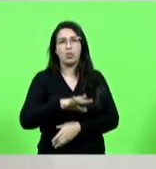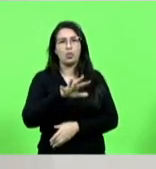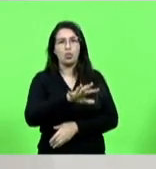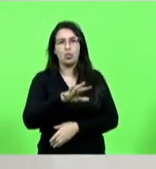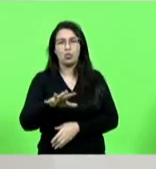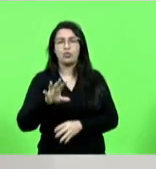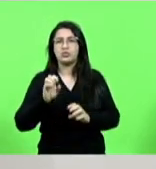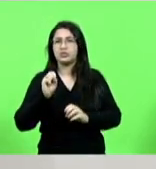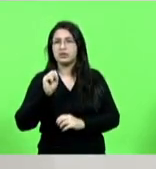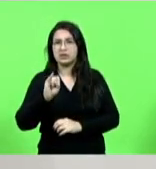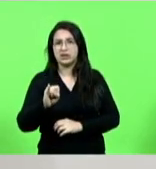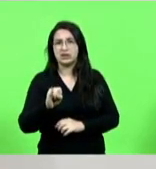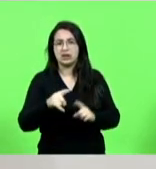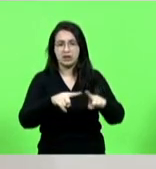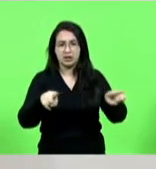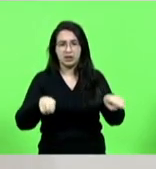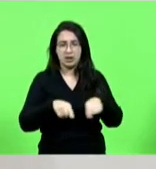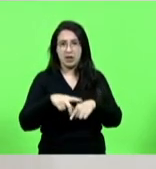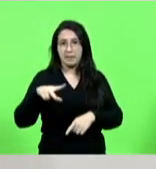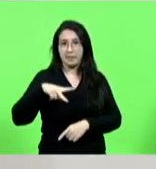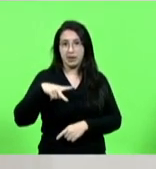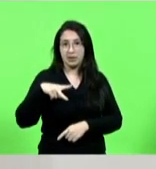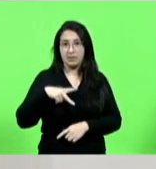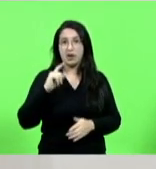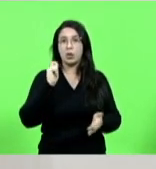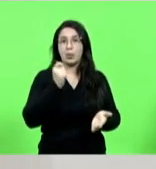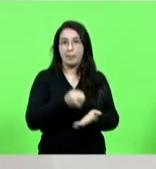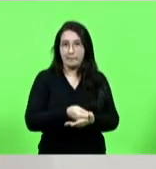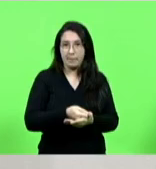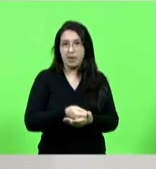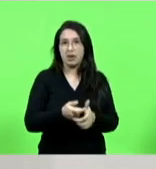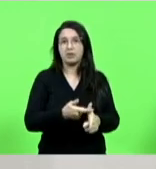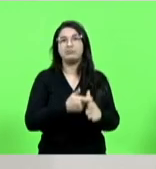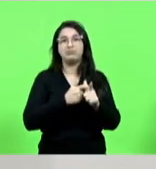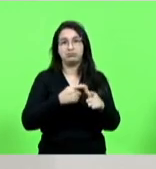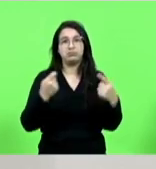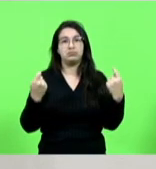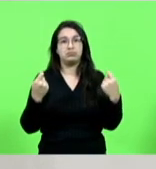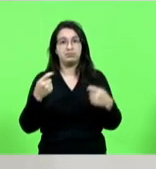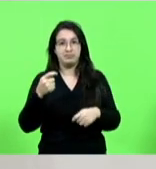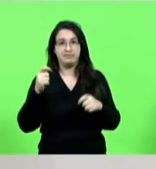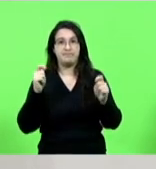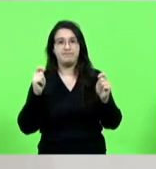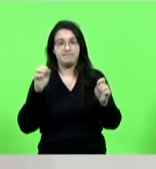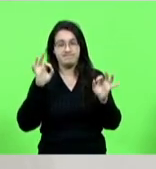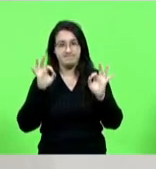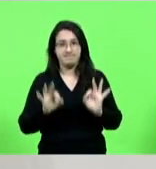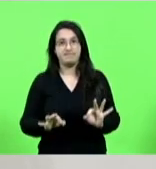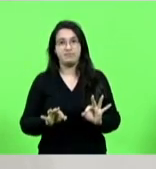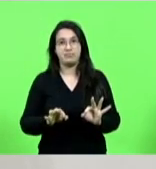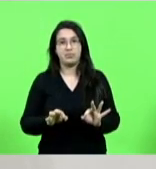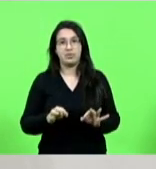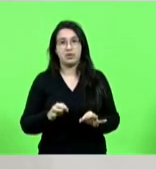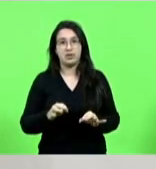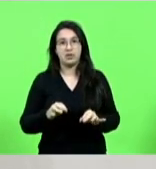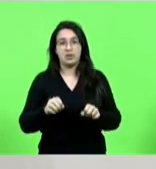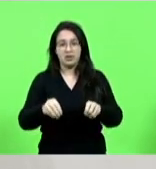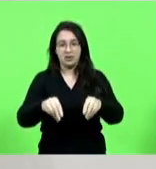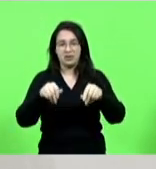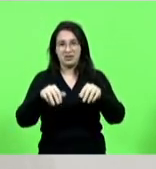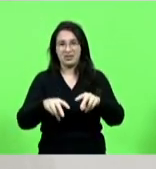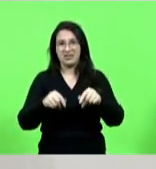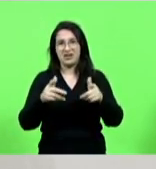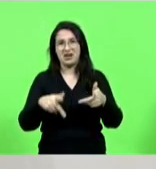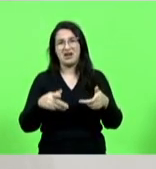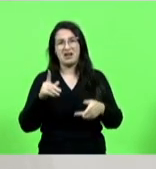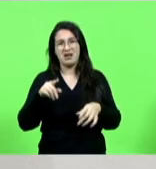privado tu vai pagar a multa você que libera o teu terreno que a terra é tão sagrada para maltratar